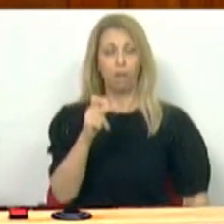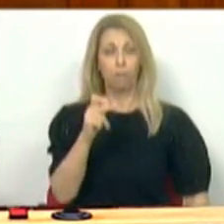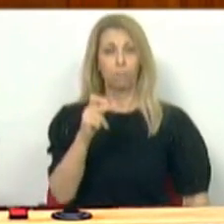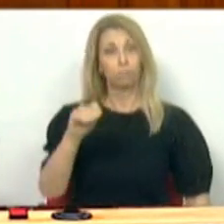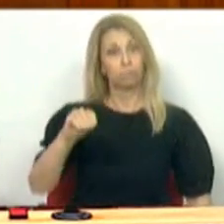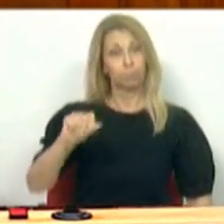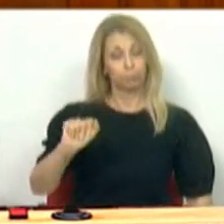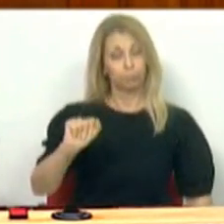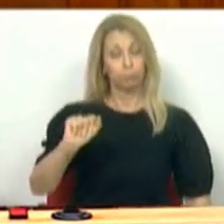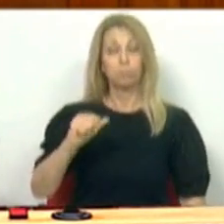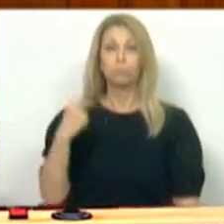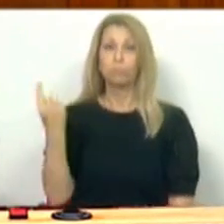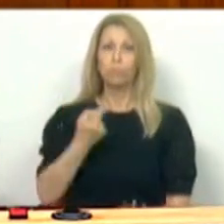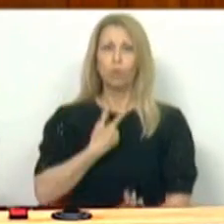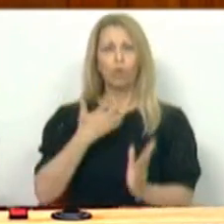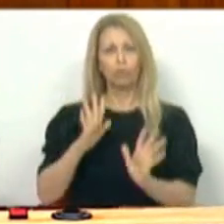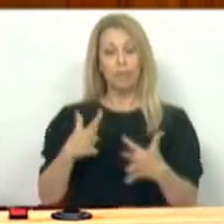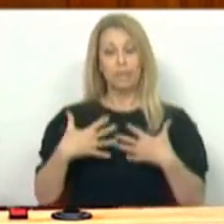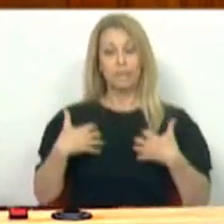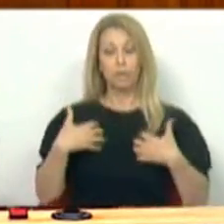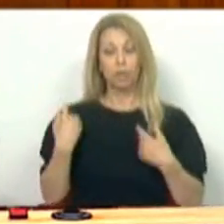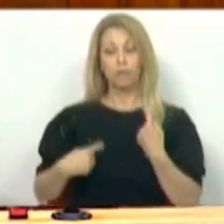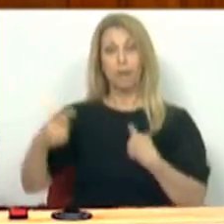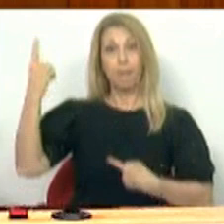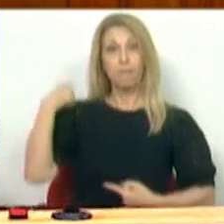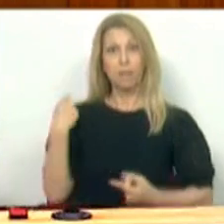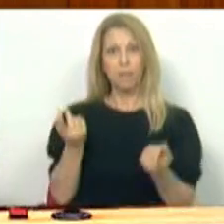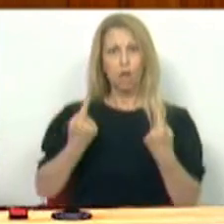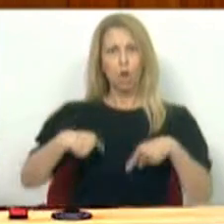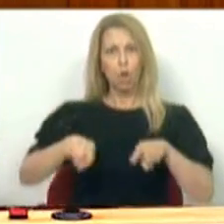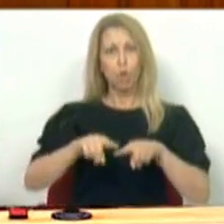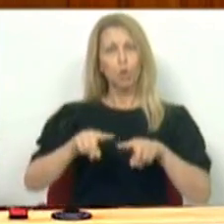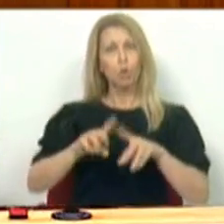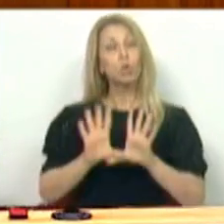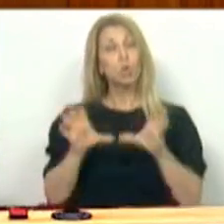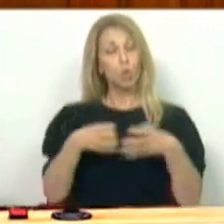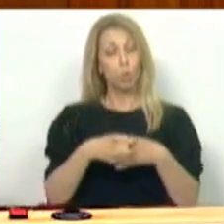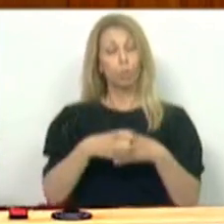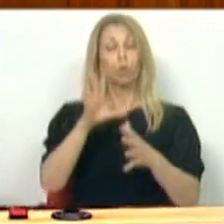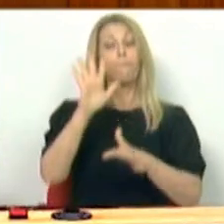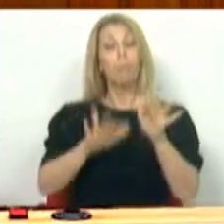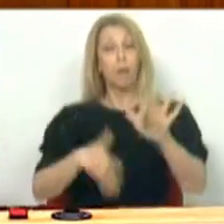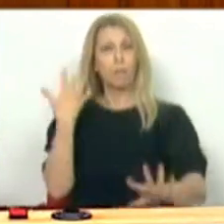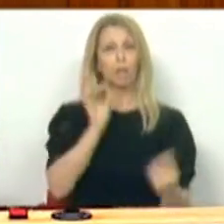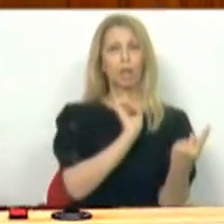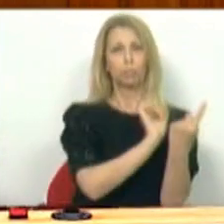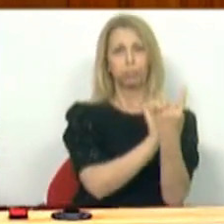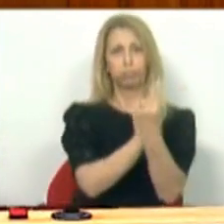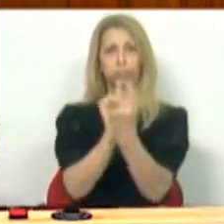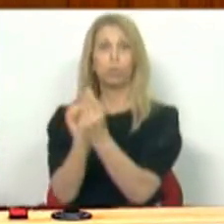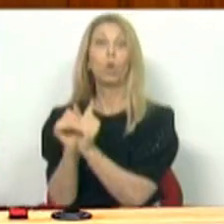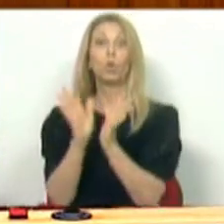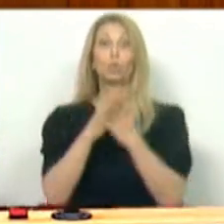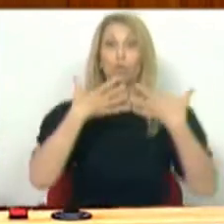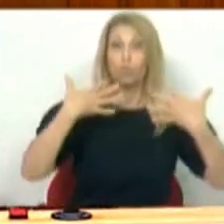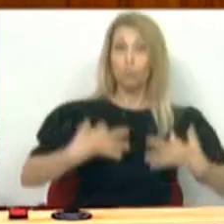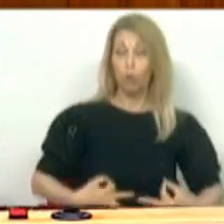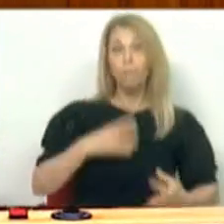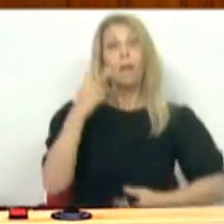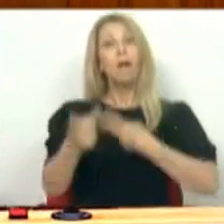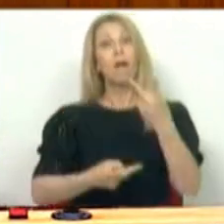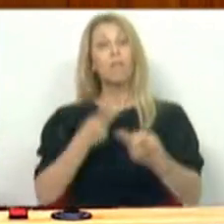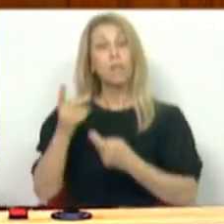Nós já procedemos na sexta-feira passada à audição de todos os grupos parlamentares e, tendo em conta a apreciação feita pela Comissão